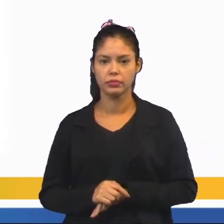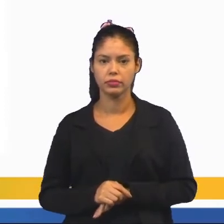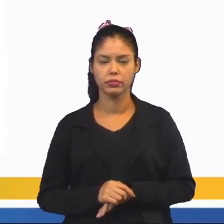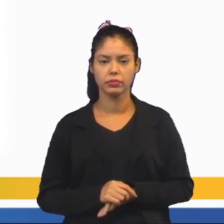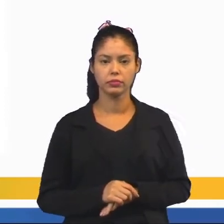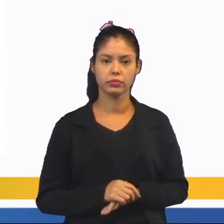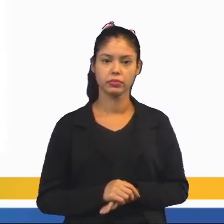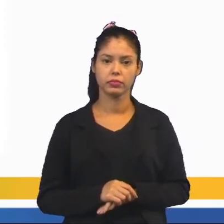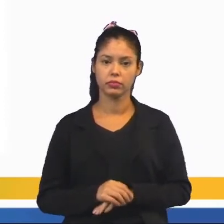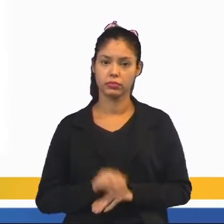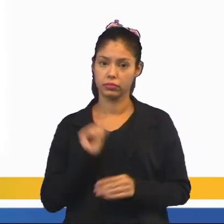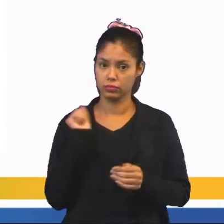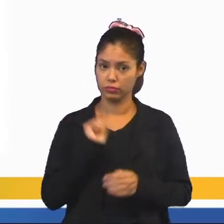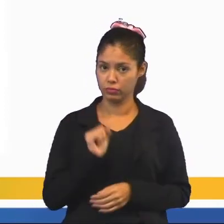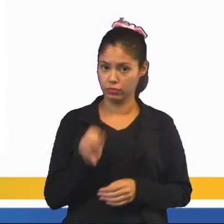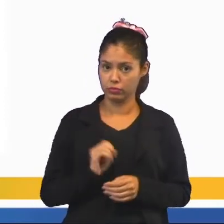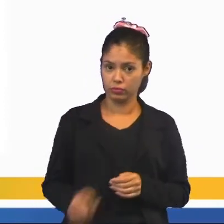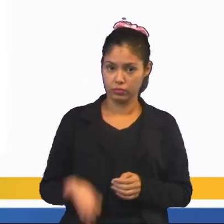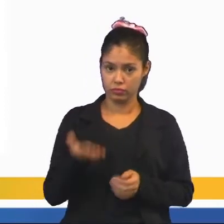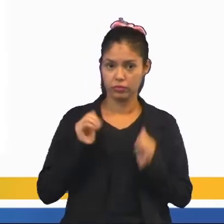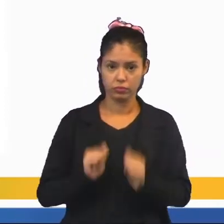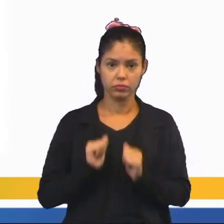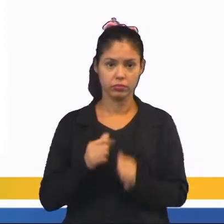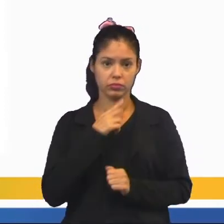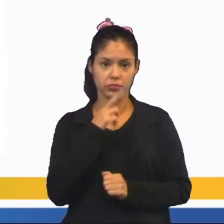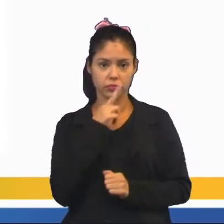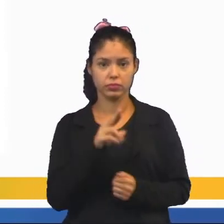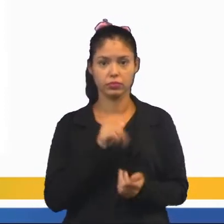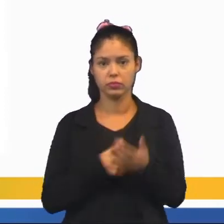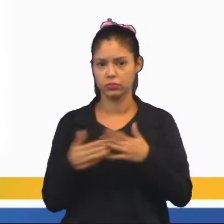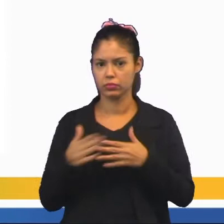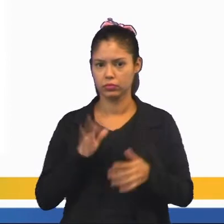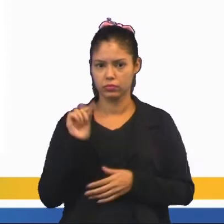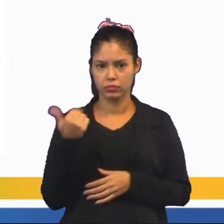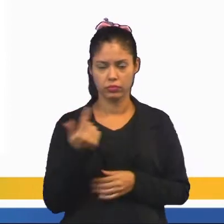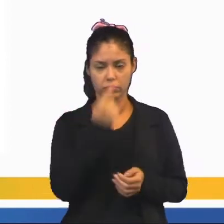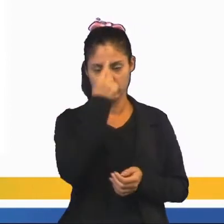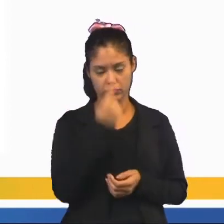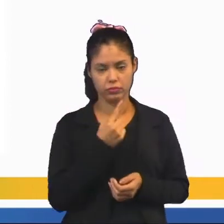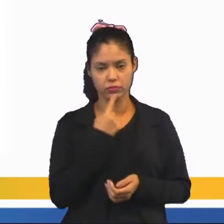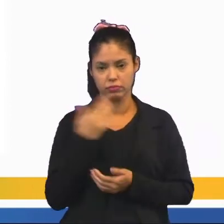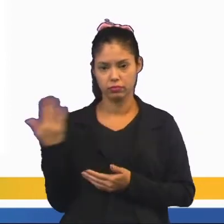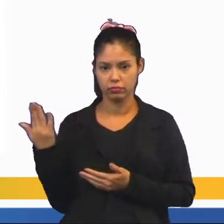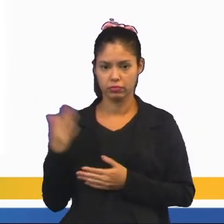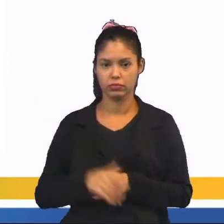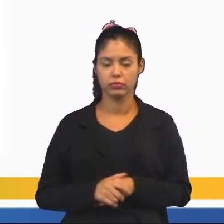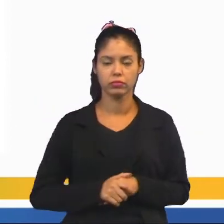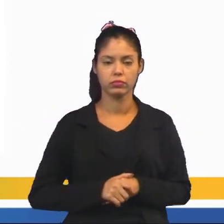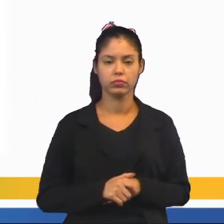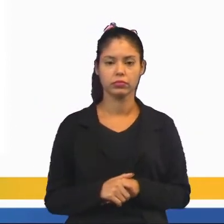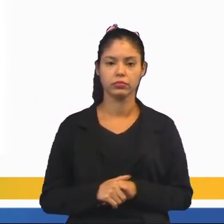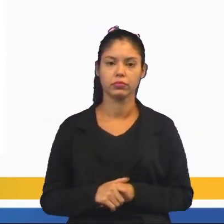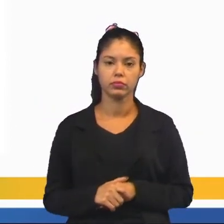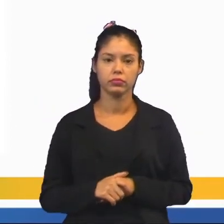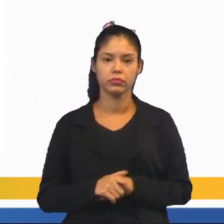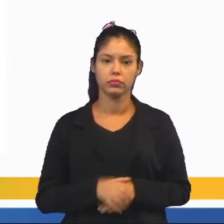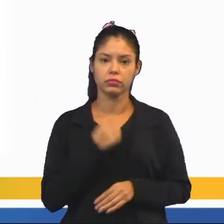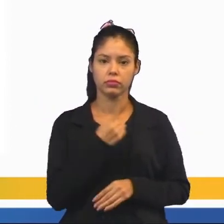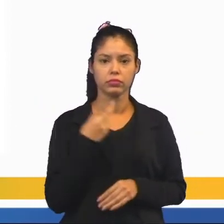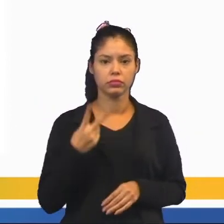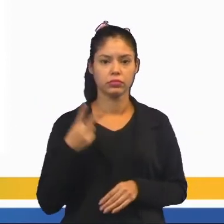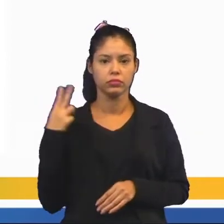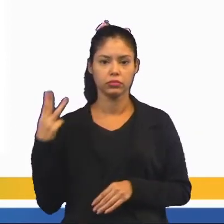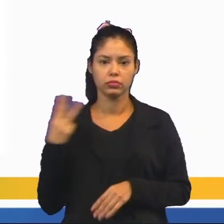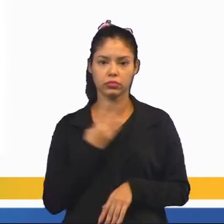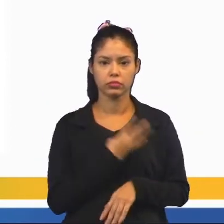O lançamento, ao lançar um dado, podemos ter como resultado qualquer uma de suas faces. Olha só, eu tenho